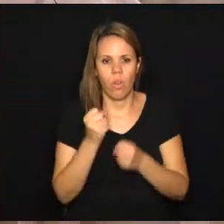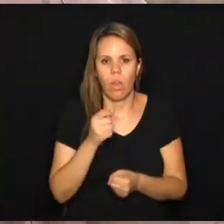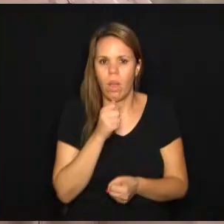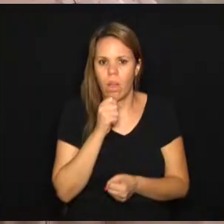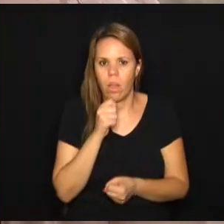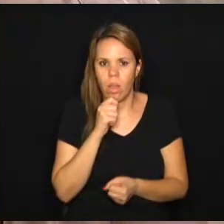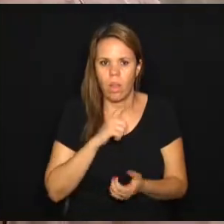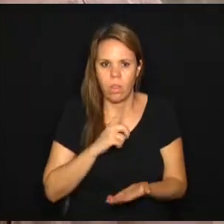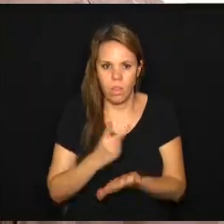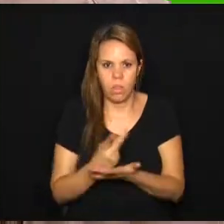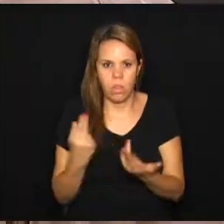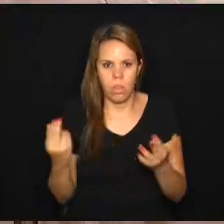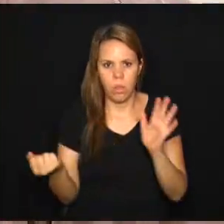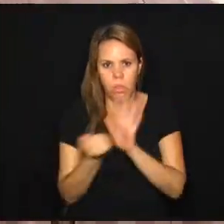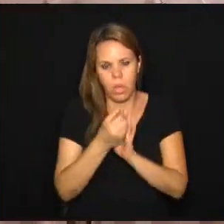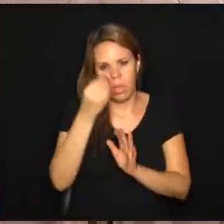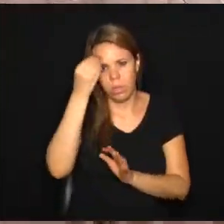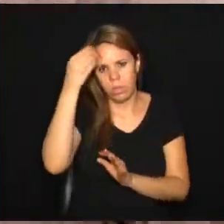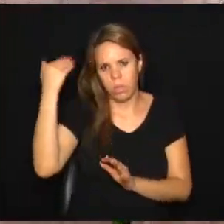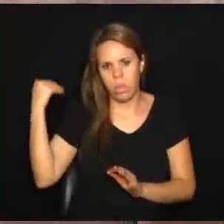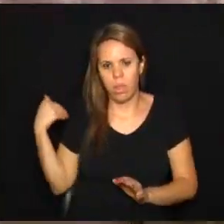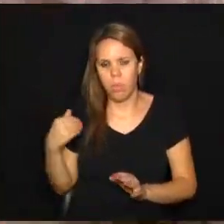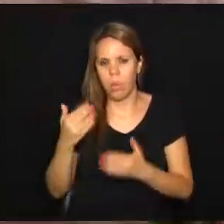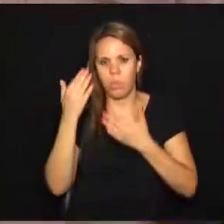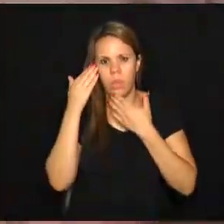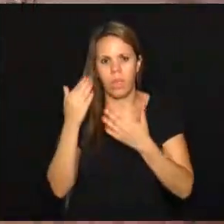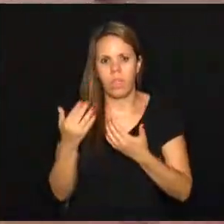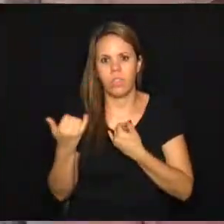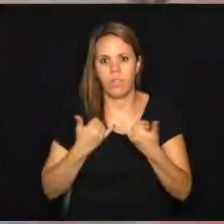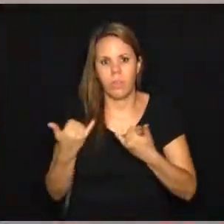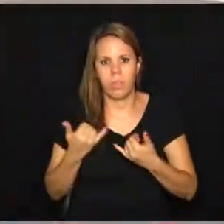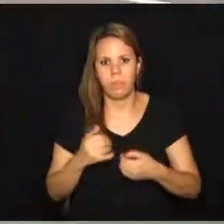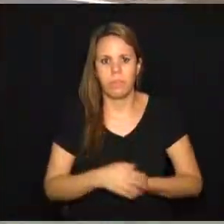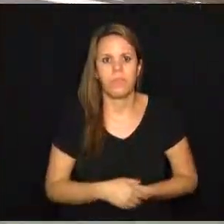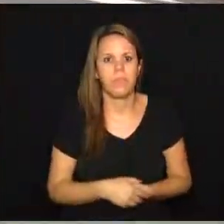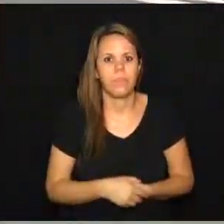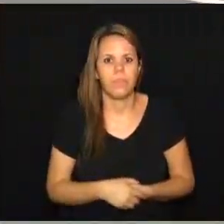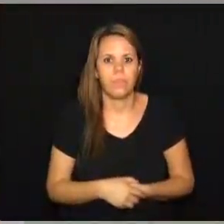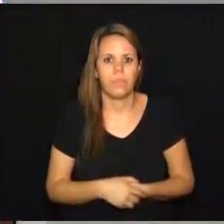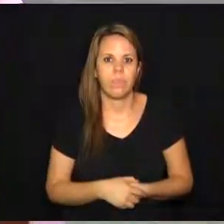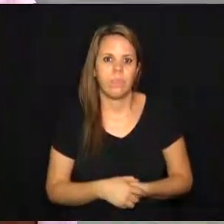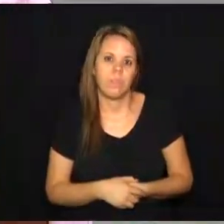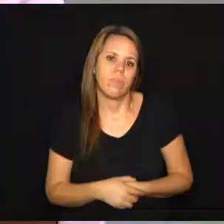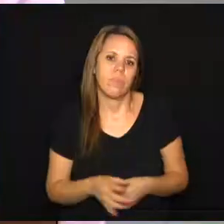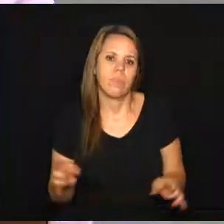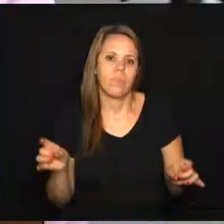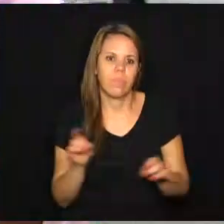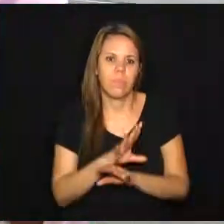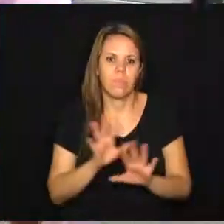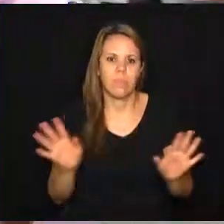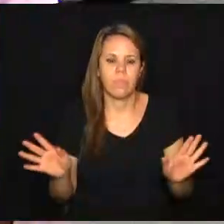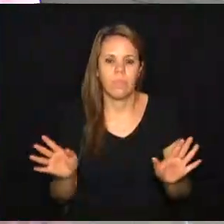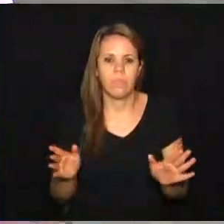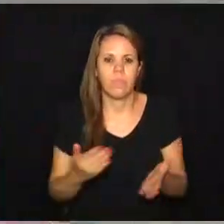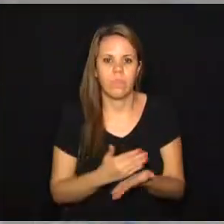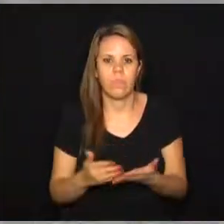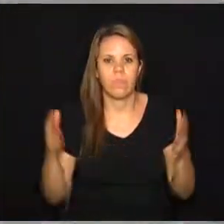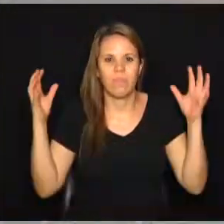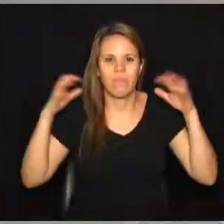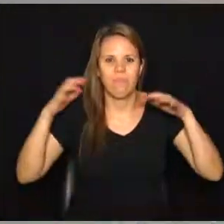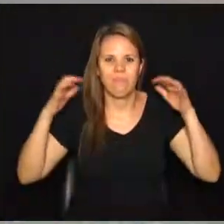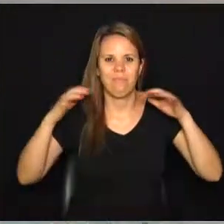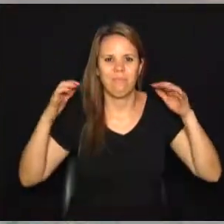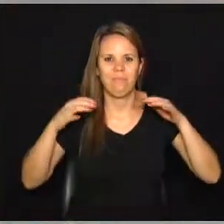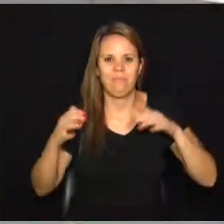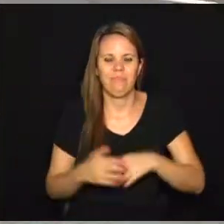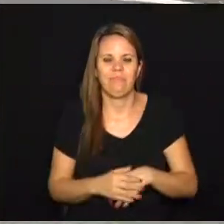marcado esse tempo. Muito legal. Muito obrigado pelas informações, Henrique. E a gente sai daqui, se despede. Está começando a chover aqui